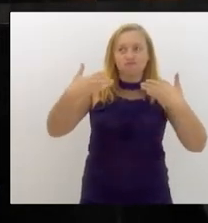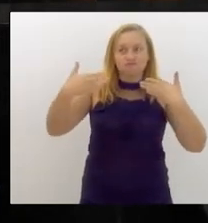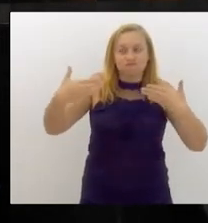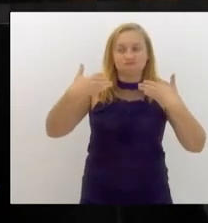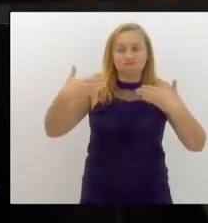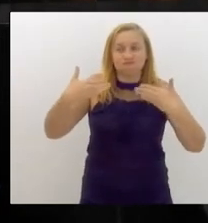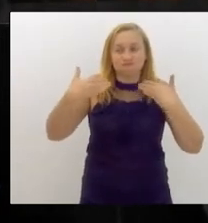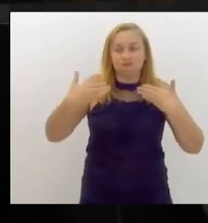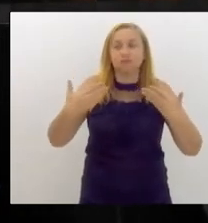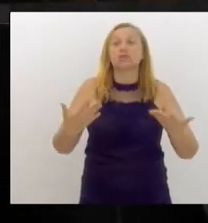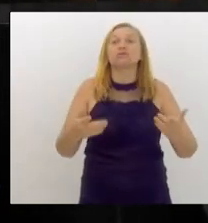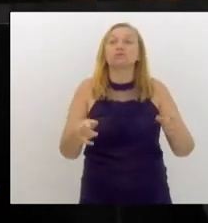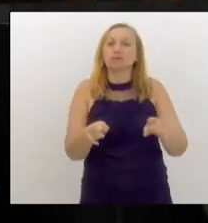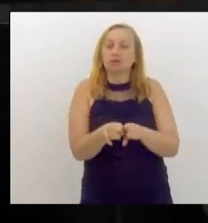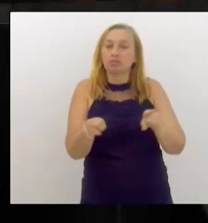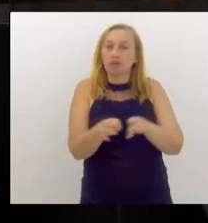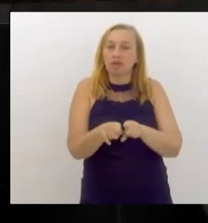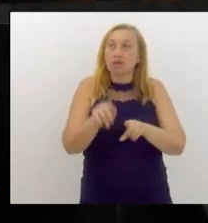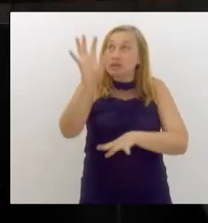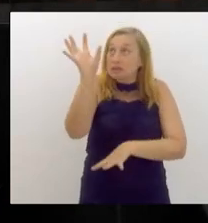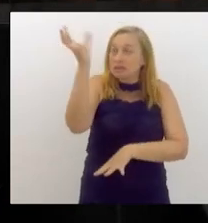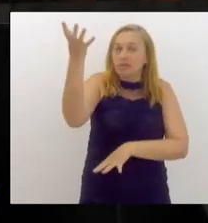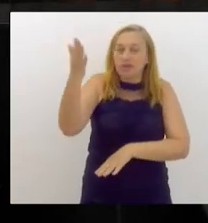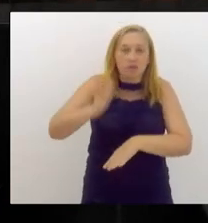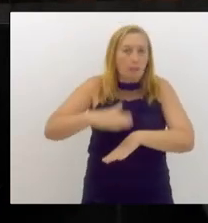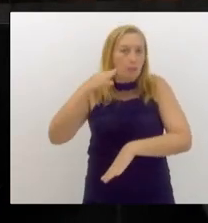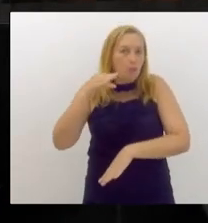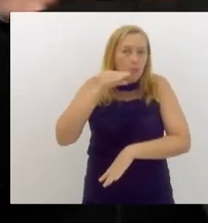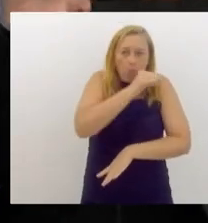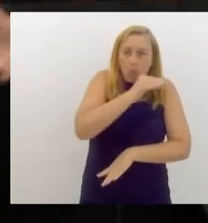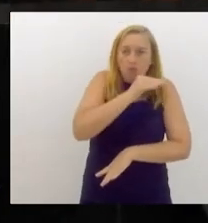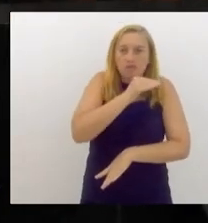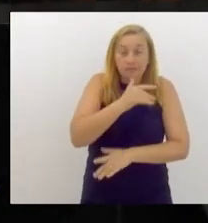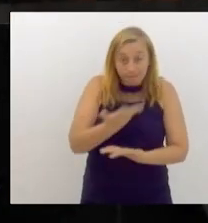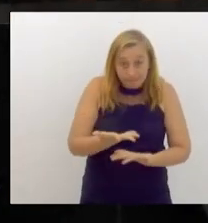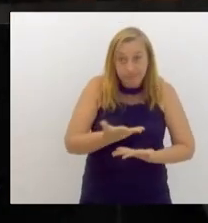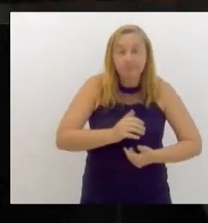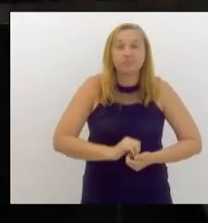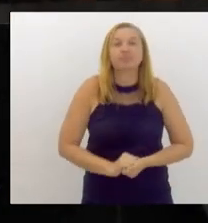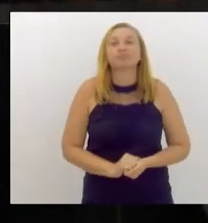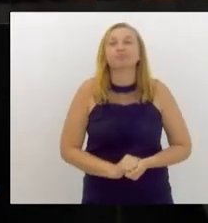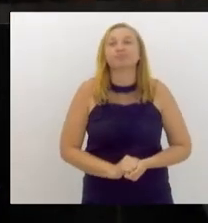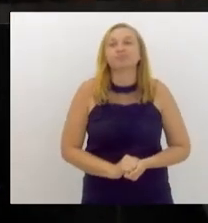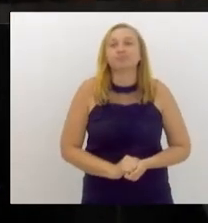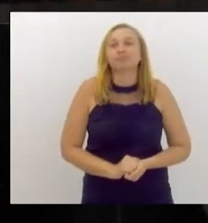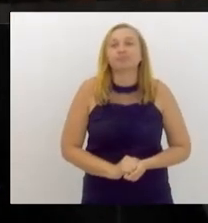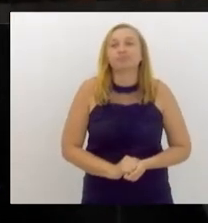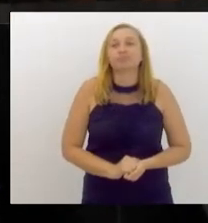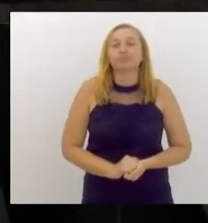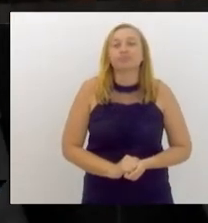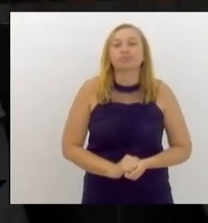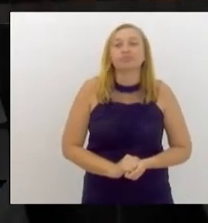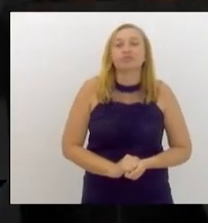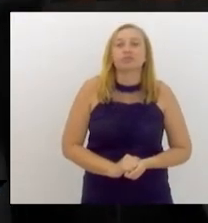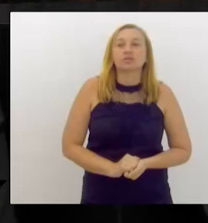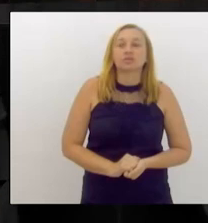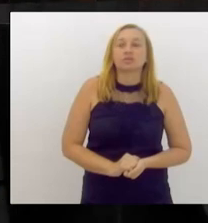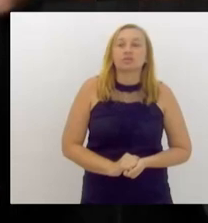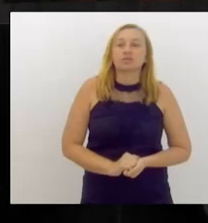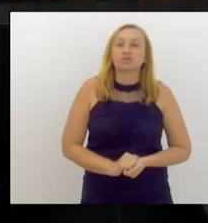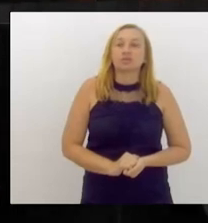no ápice das temperaturas mais quentes, que evapora mais